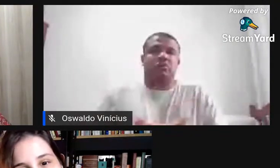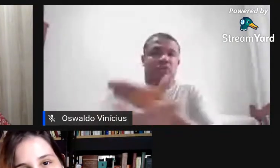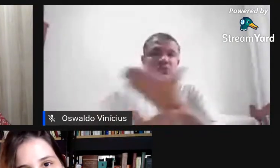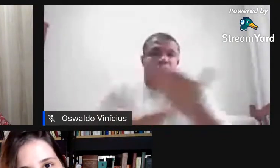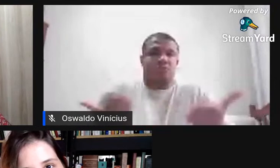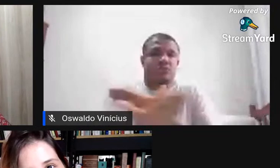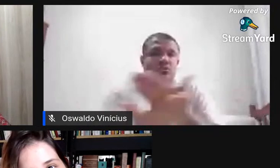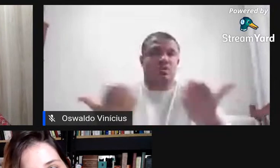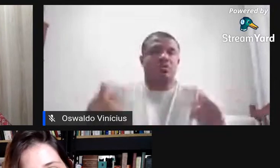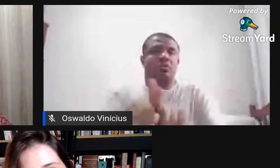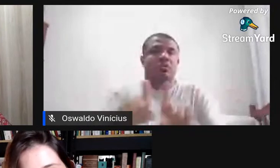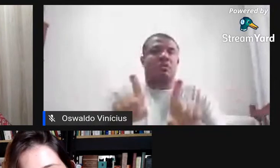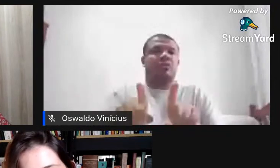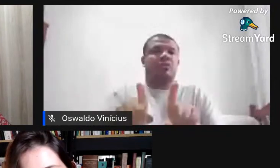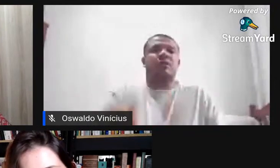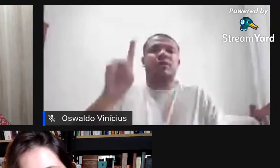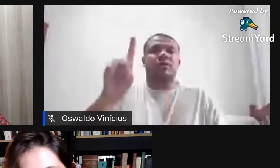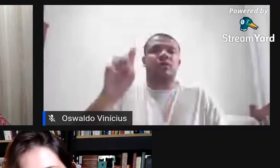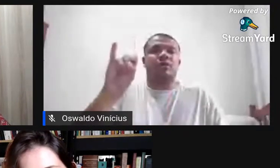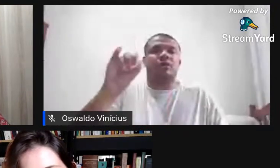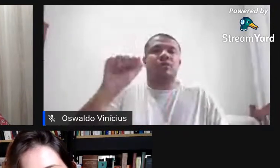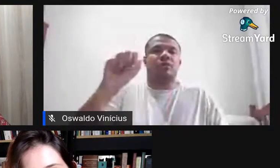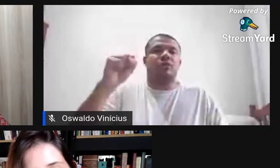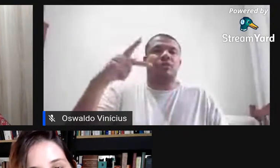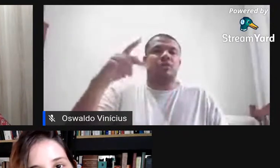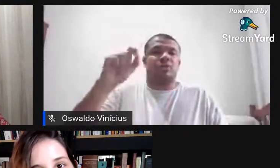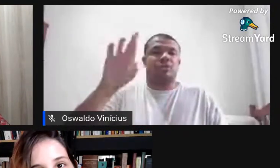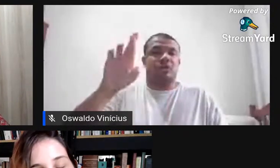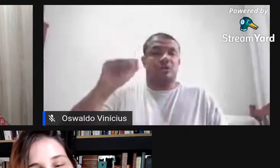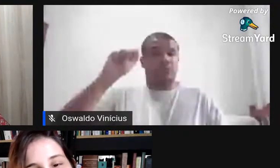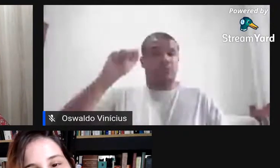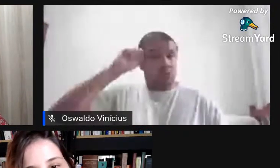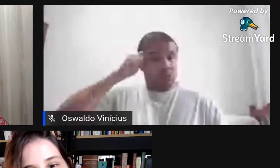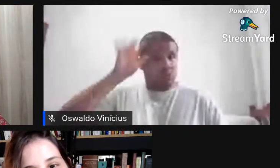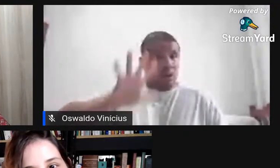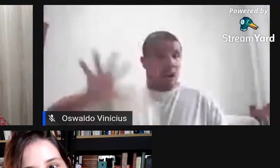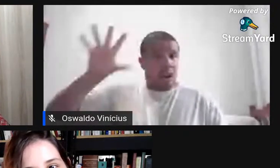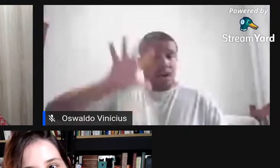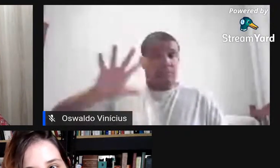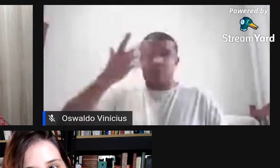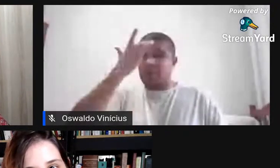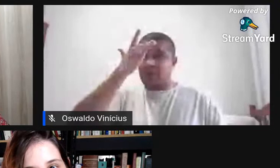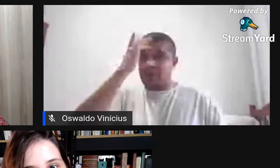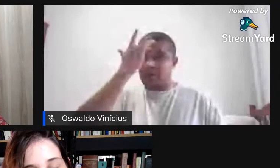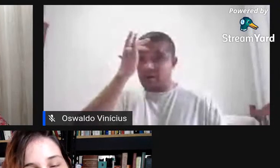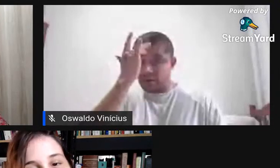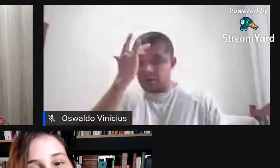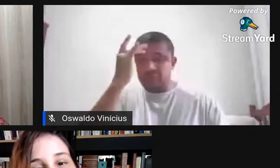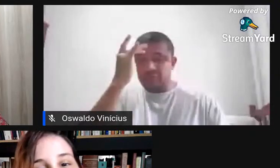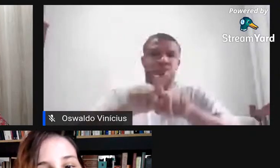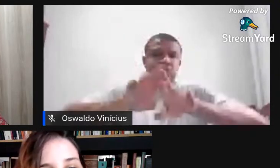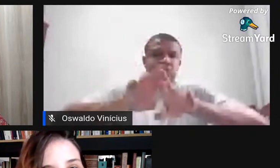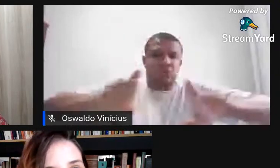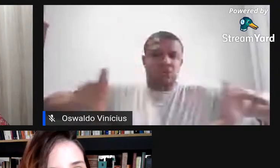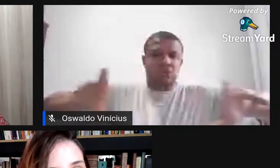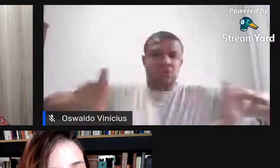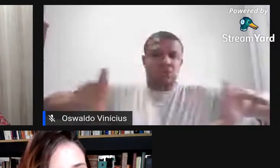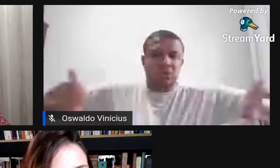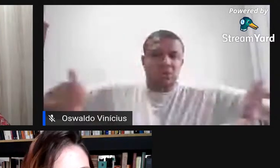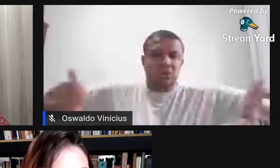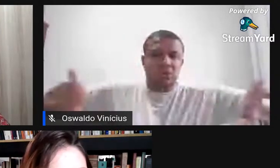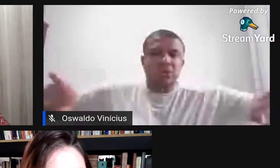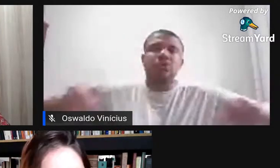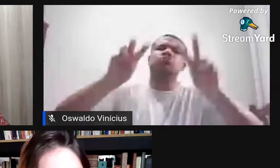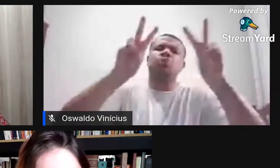escritores da diáspora africana e indiana, né? Com o transnacionalismo, o pós-colonialismo